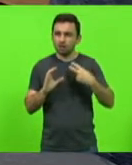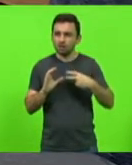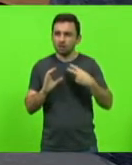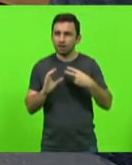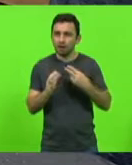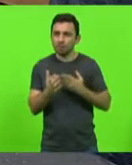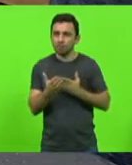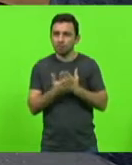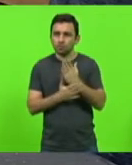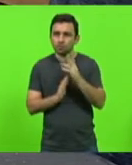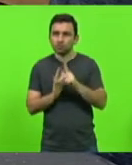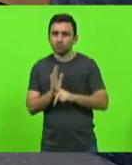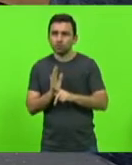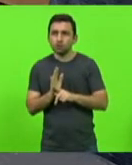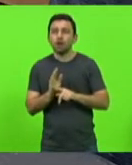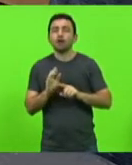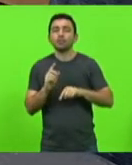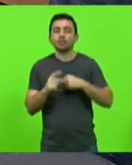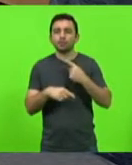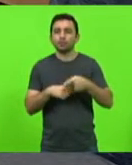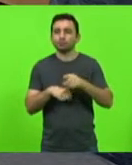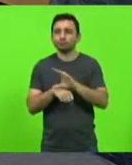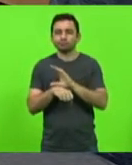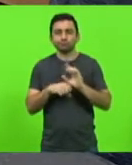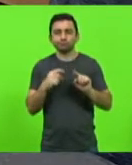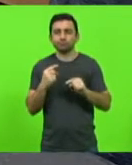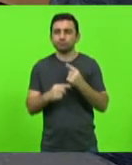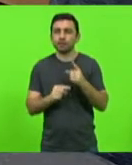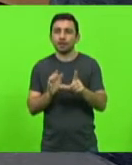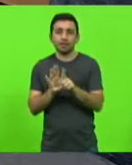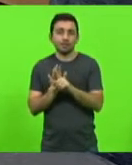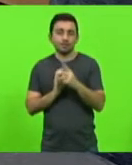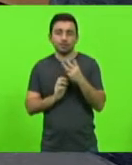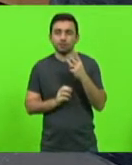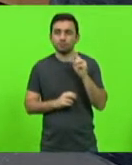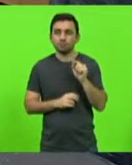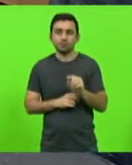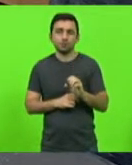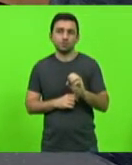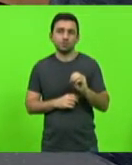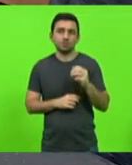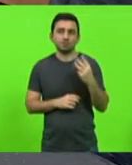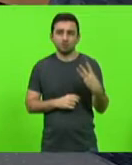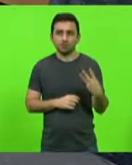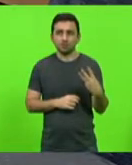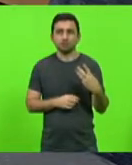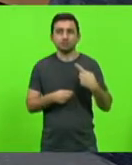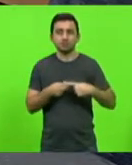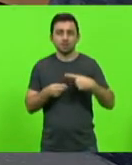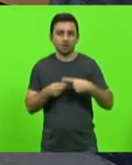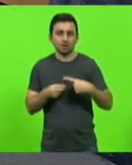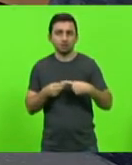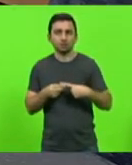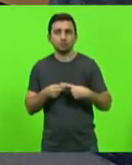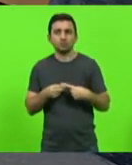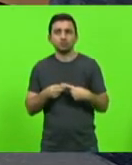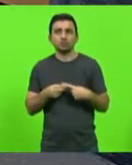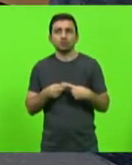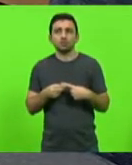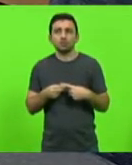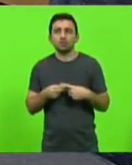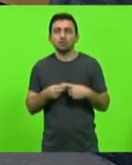a uma ação direta de inconstitucionalidade da Lei nº 3003 do município de Camboriú, que também